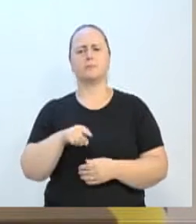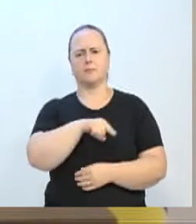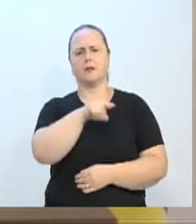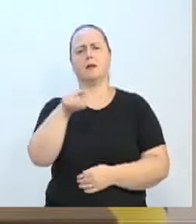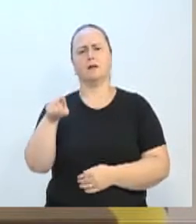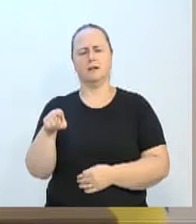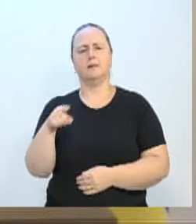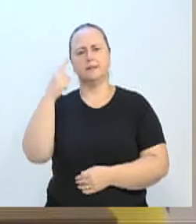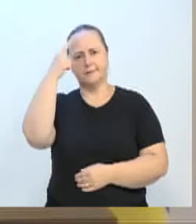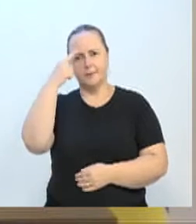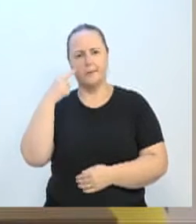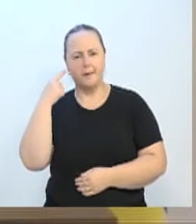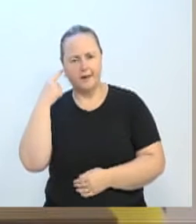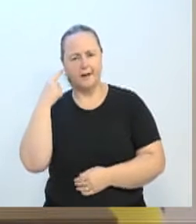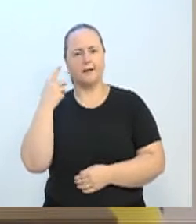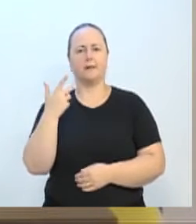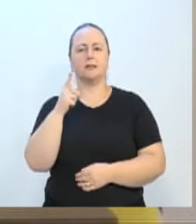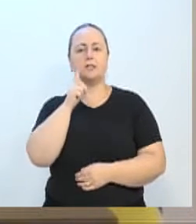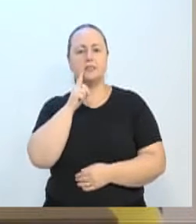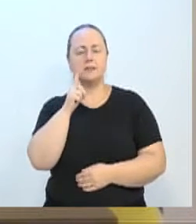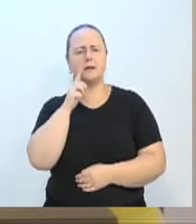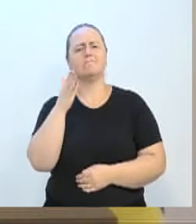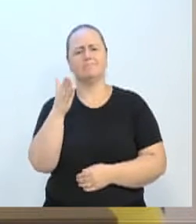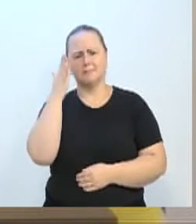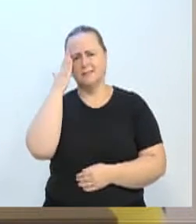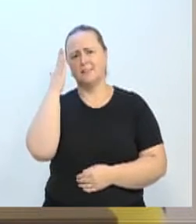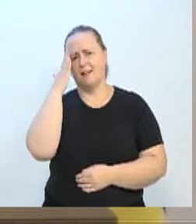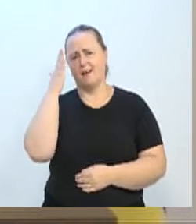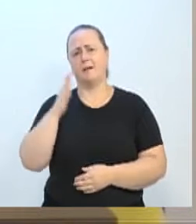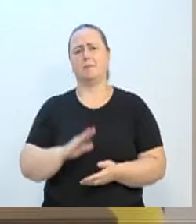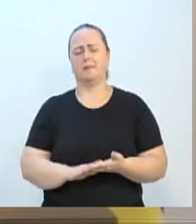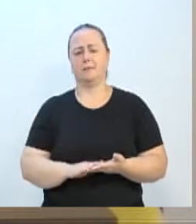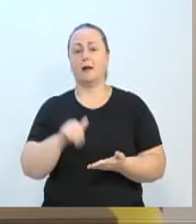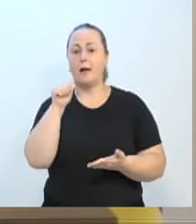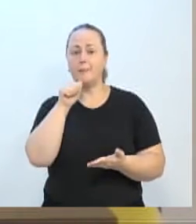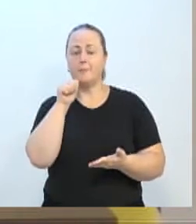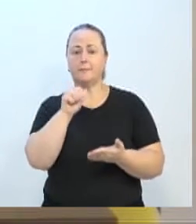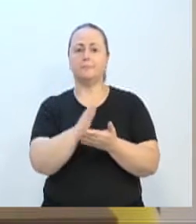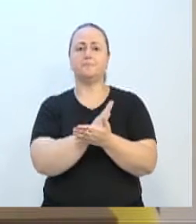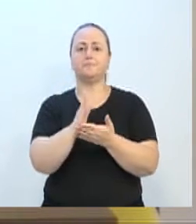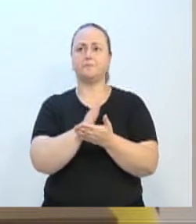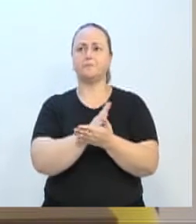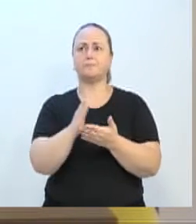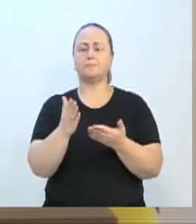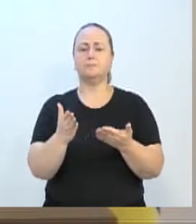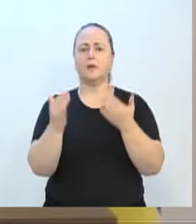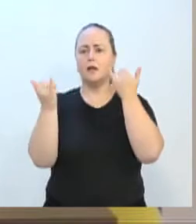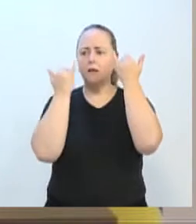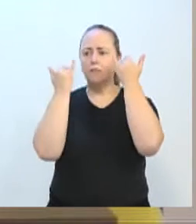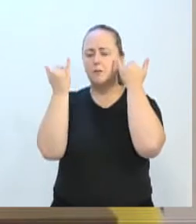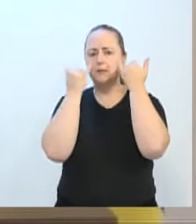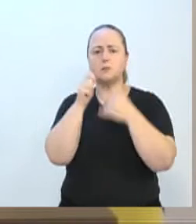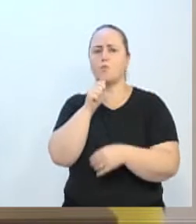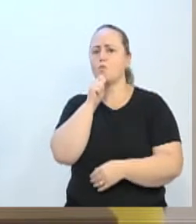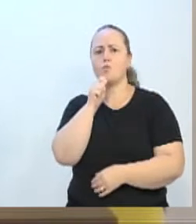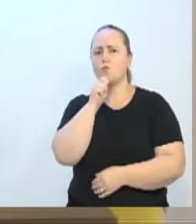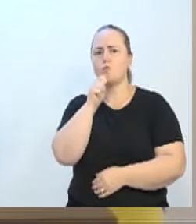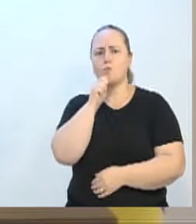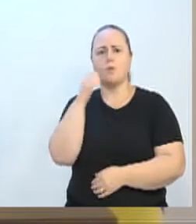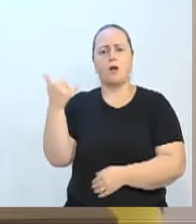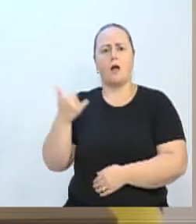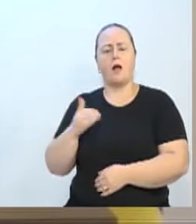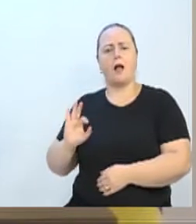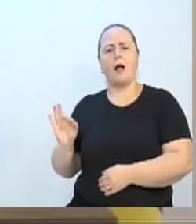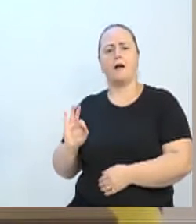questão, que as mulheres muitas vezes não têm acesso ou essa informação, ou até era um